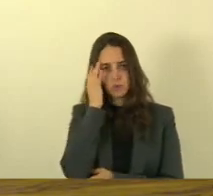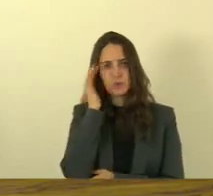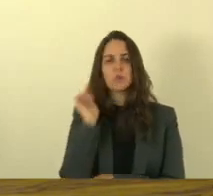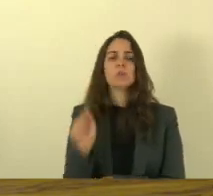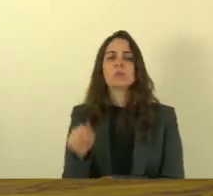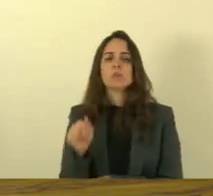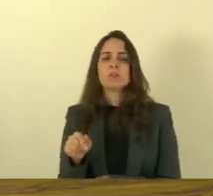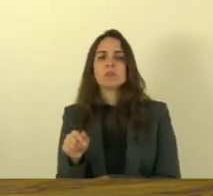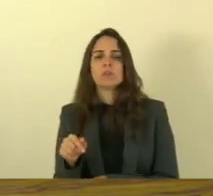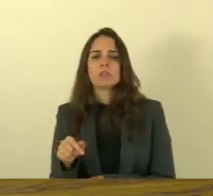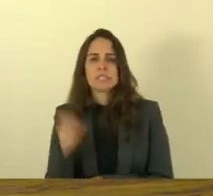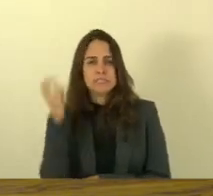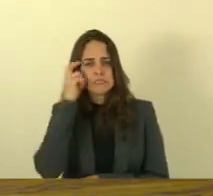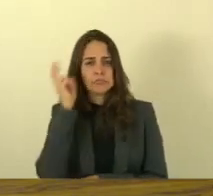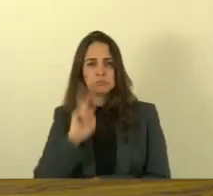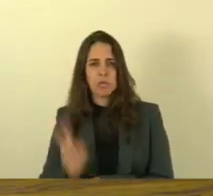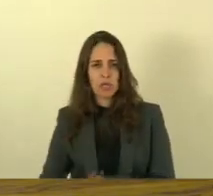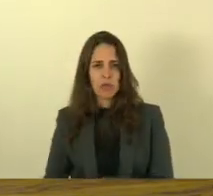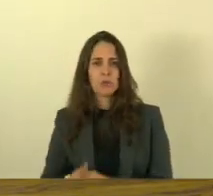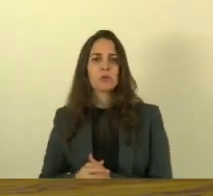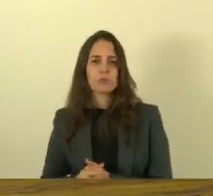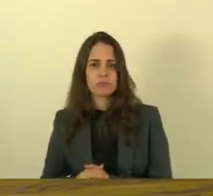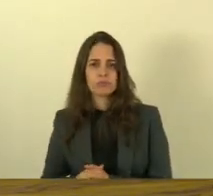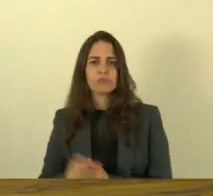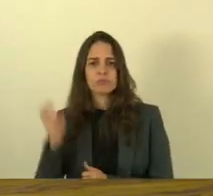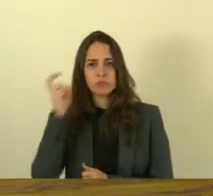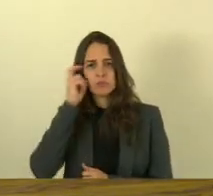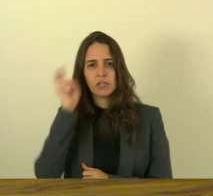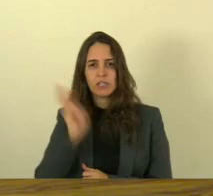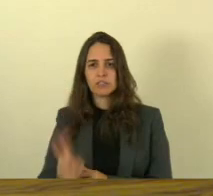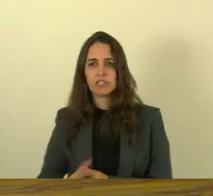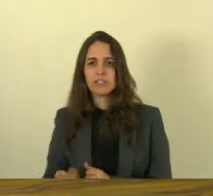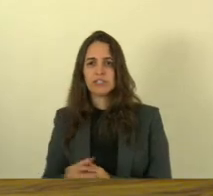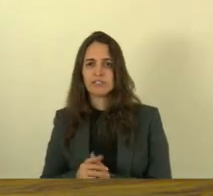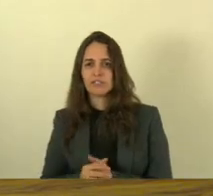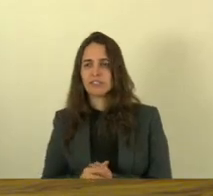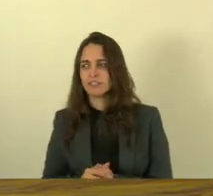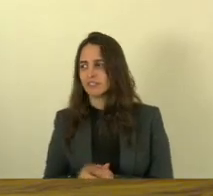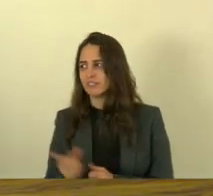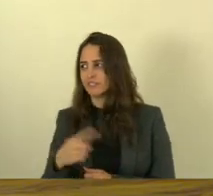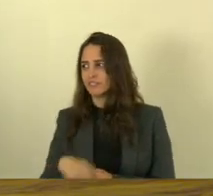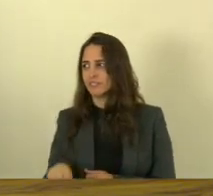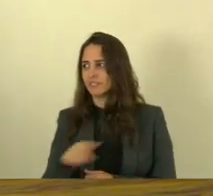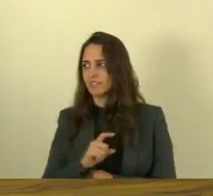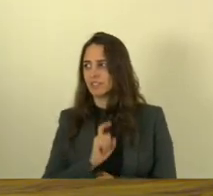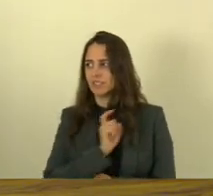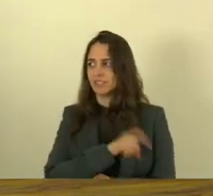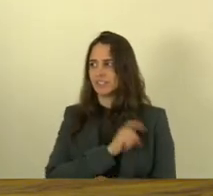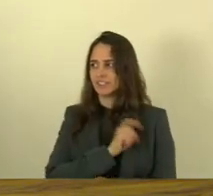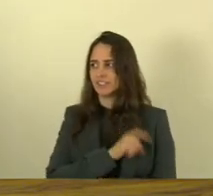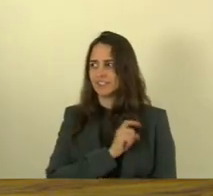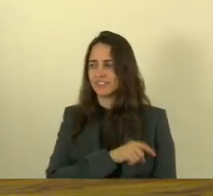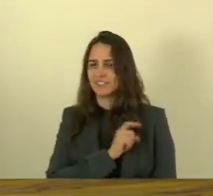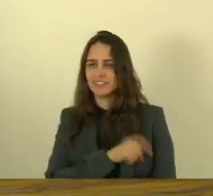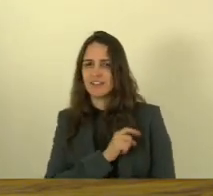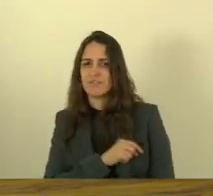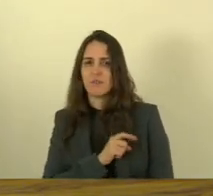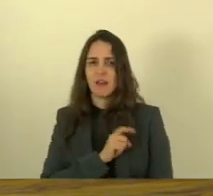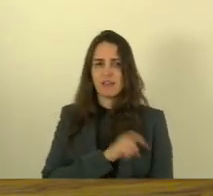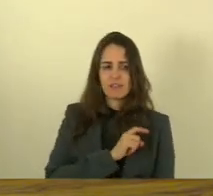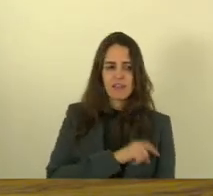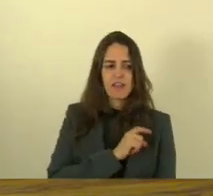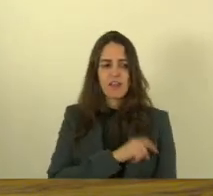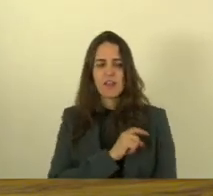esperto deputado Zé Esmeraldo você que gosta de falar isso na traquinagem na malandragem